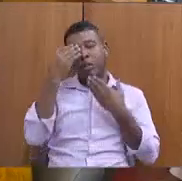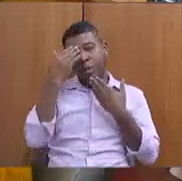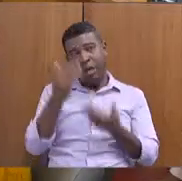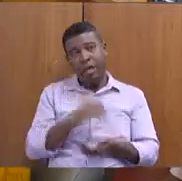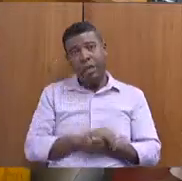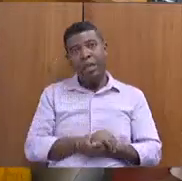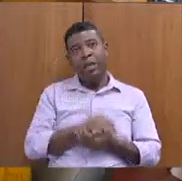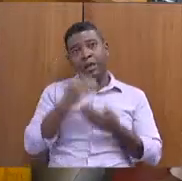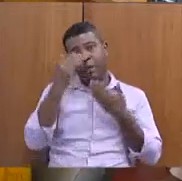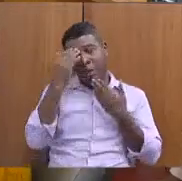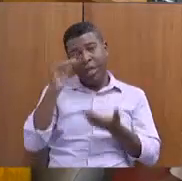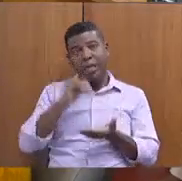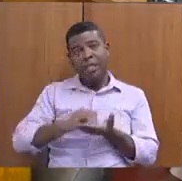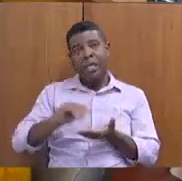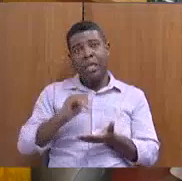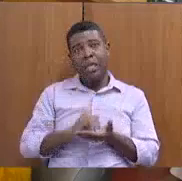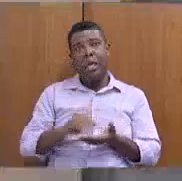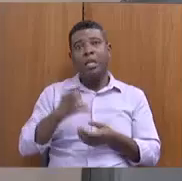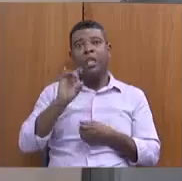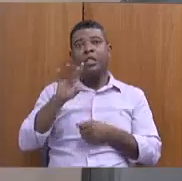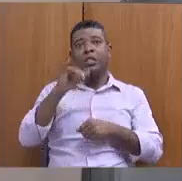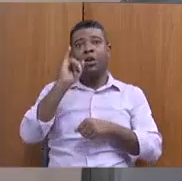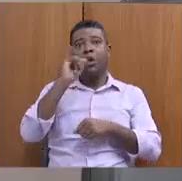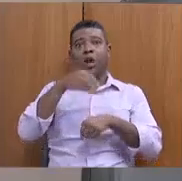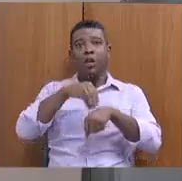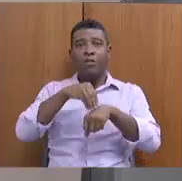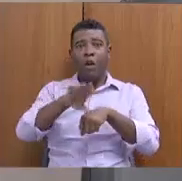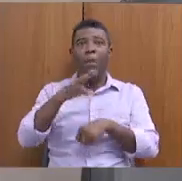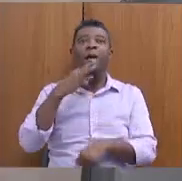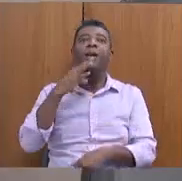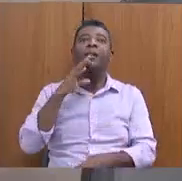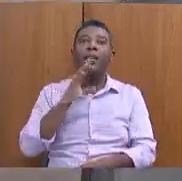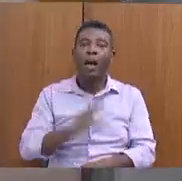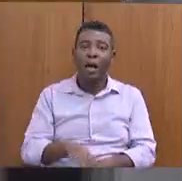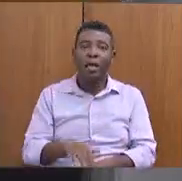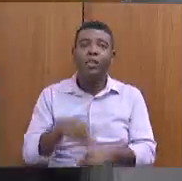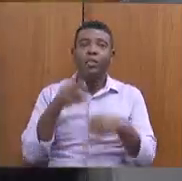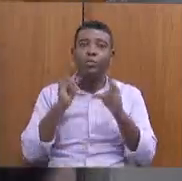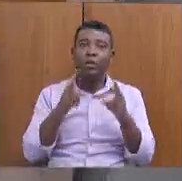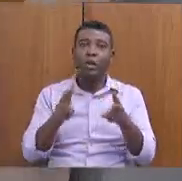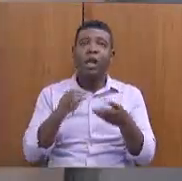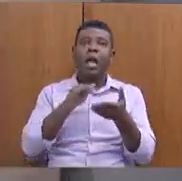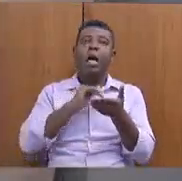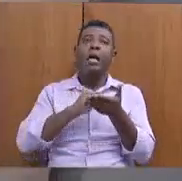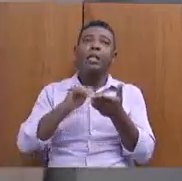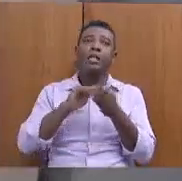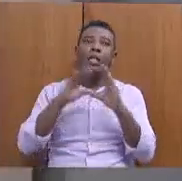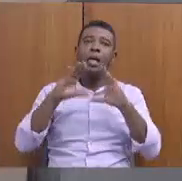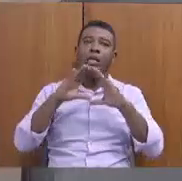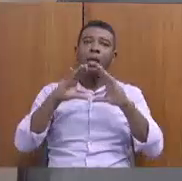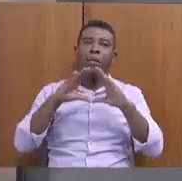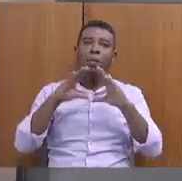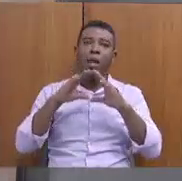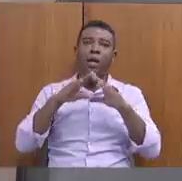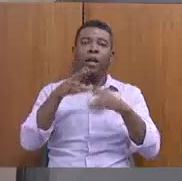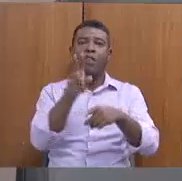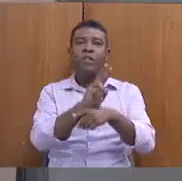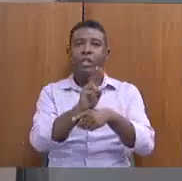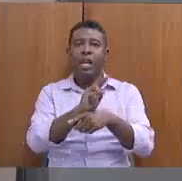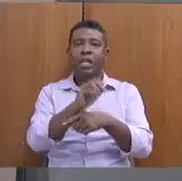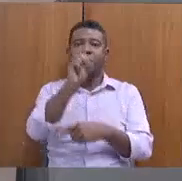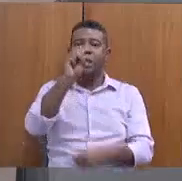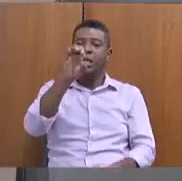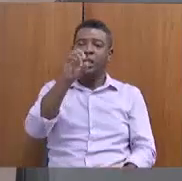secretária. Só informar que a parte da tarde segue, a Assembleia Fiscaliza com a CEDESI, e nós teremos algumas